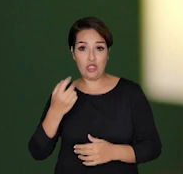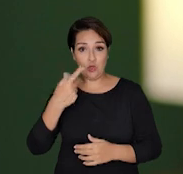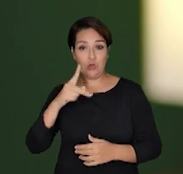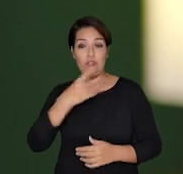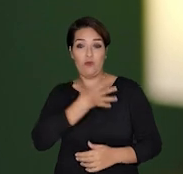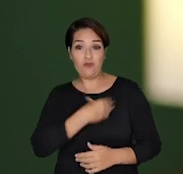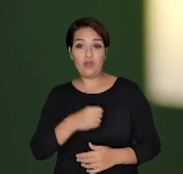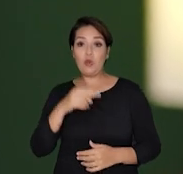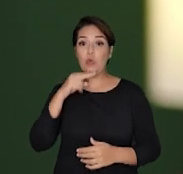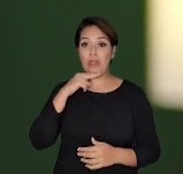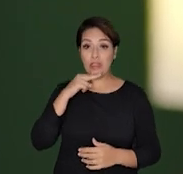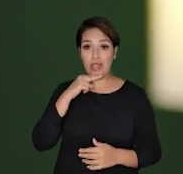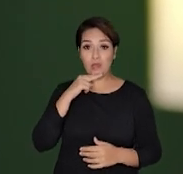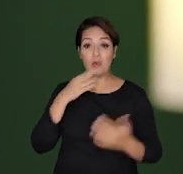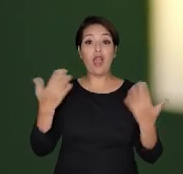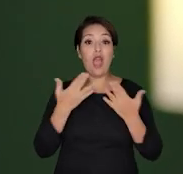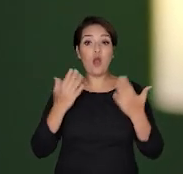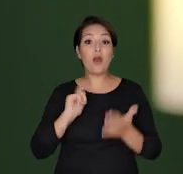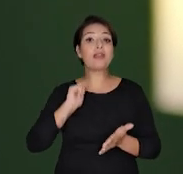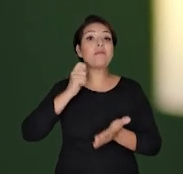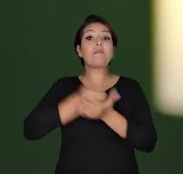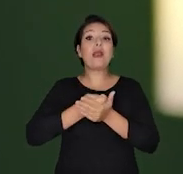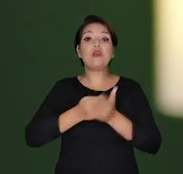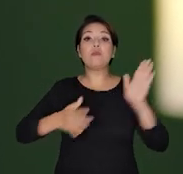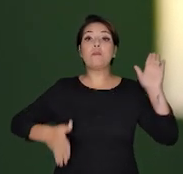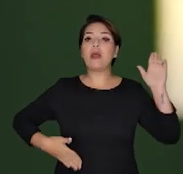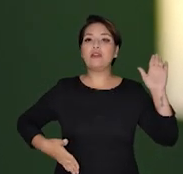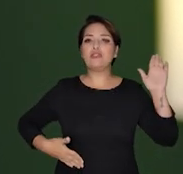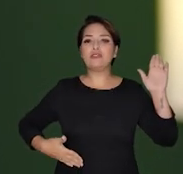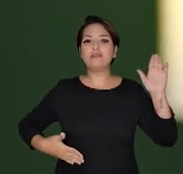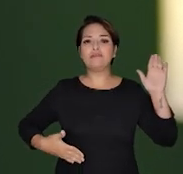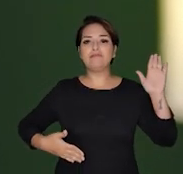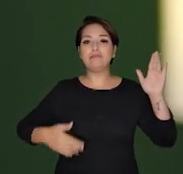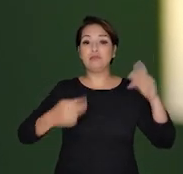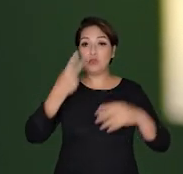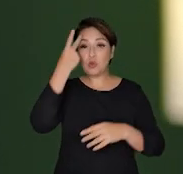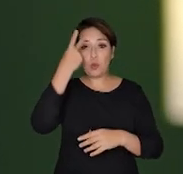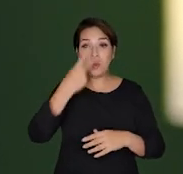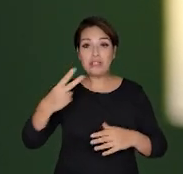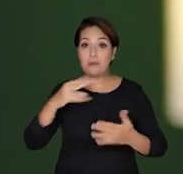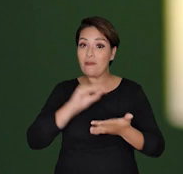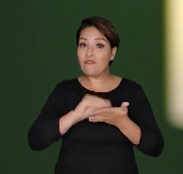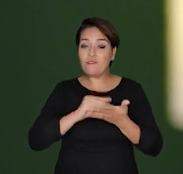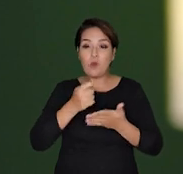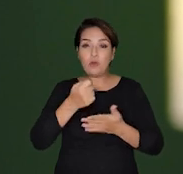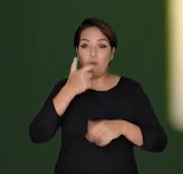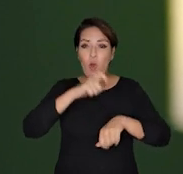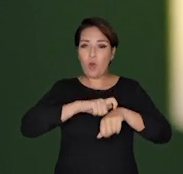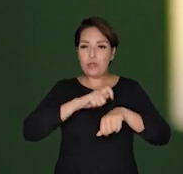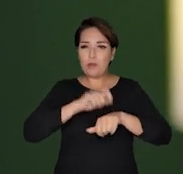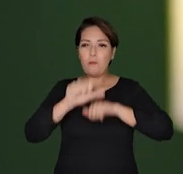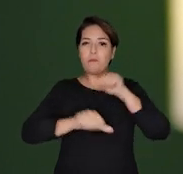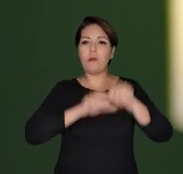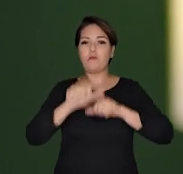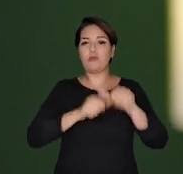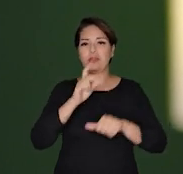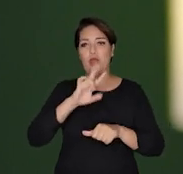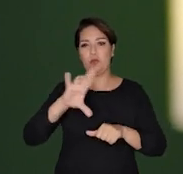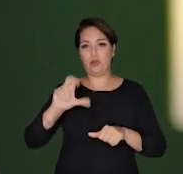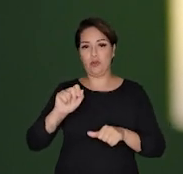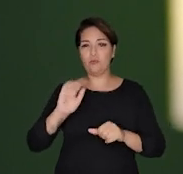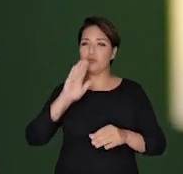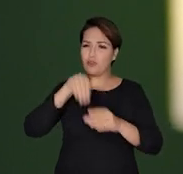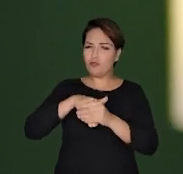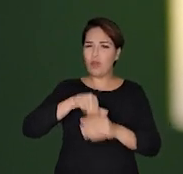bandido. Chegou a hora da gente mudar essa realidade do Rio de Janeiro. Faltam duas semanas para a eleição. Eu te peço